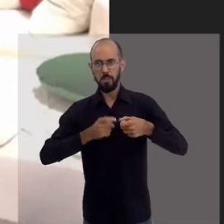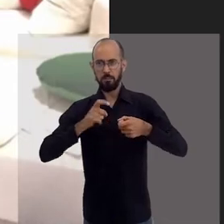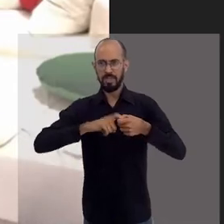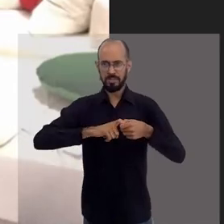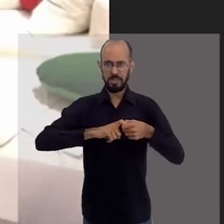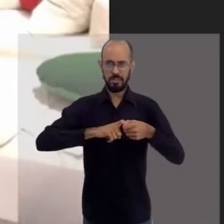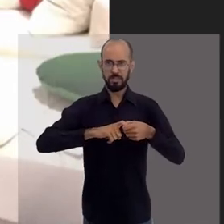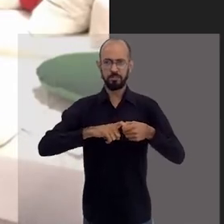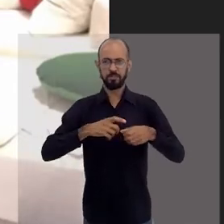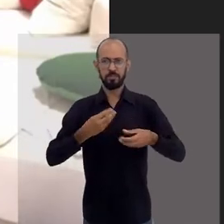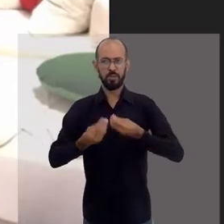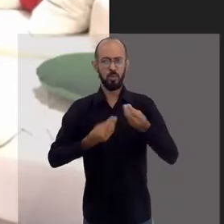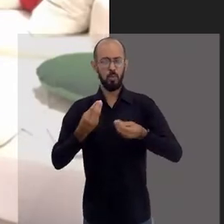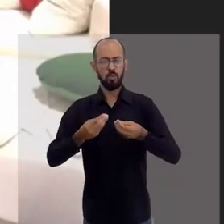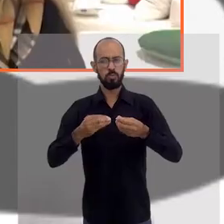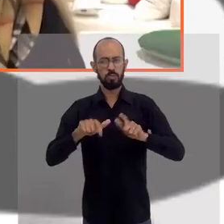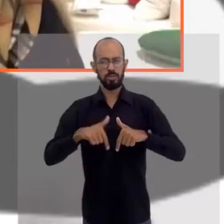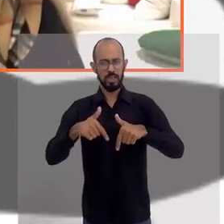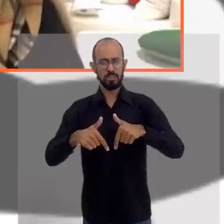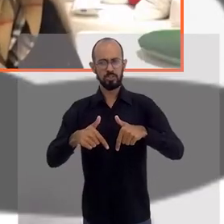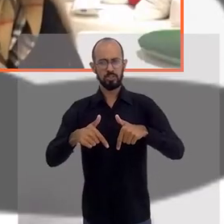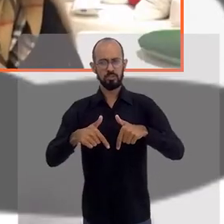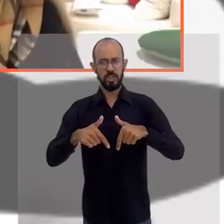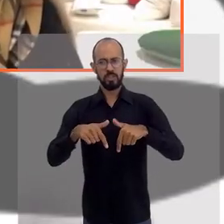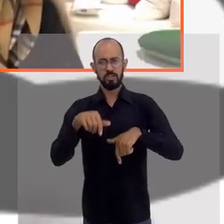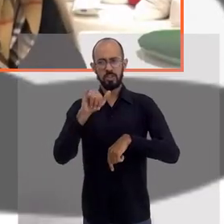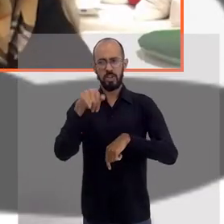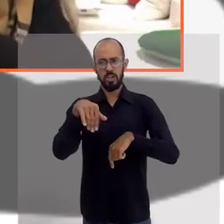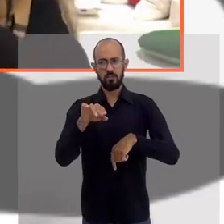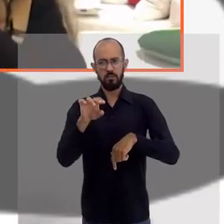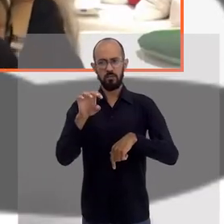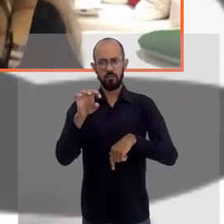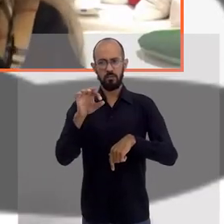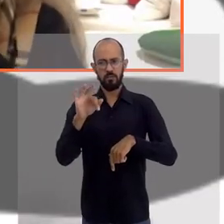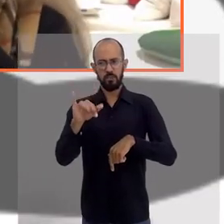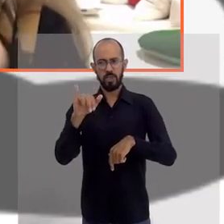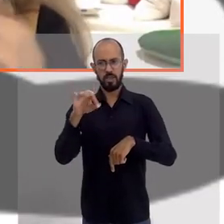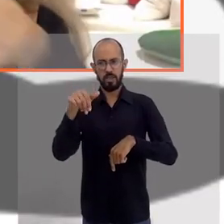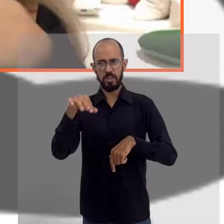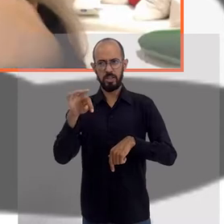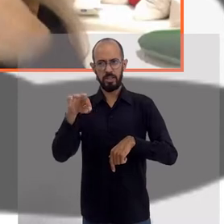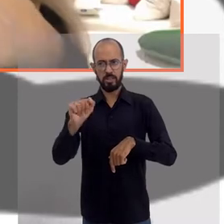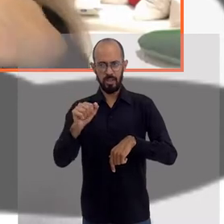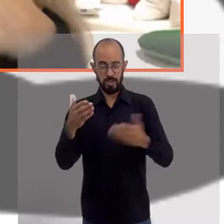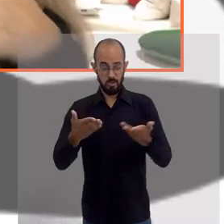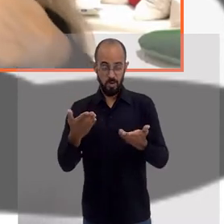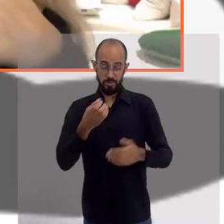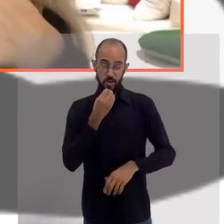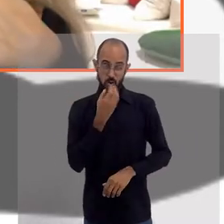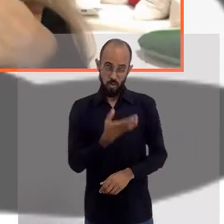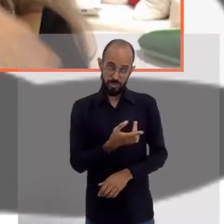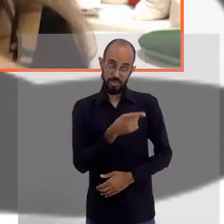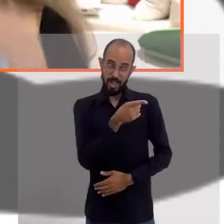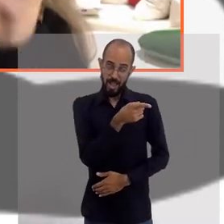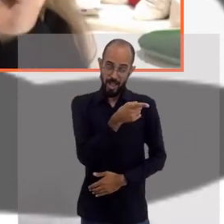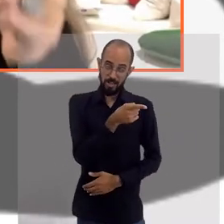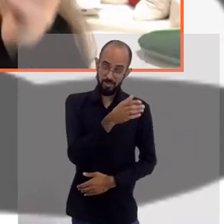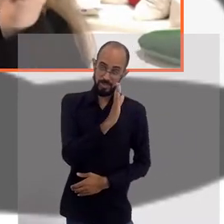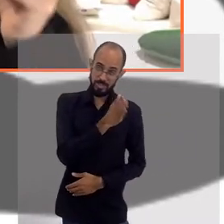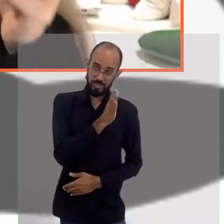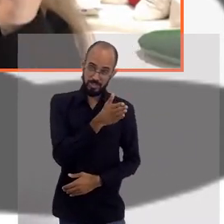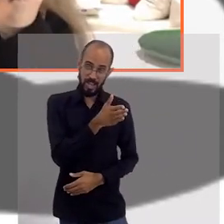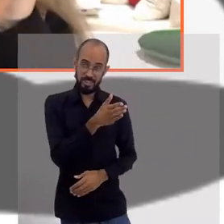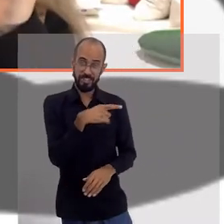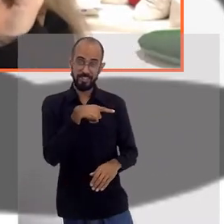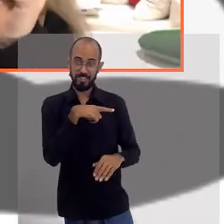parceria com a Atitude Infinita, como é que vai ser isso? Você não está me parceirando? Porque eu sei também, quem vai dar spoiler sou eu, que você